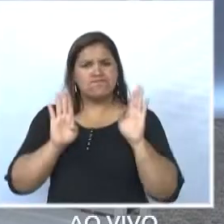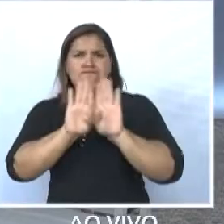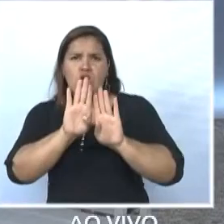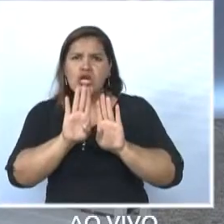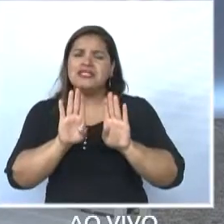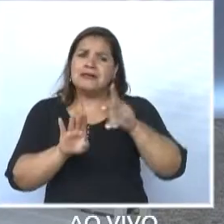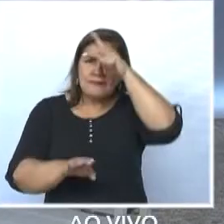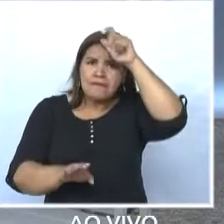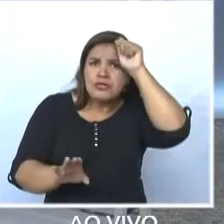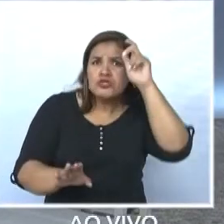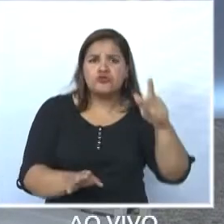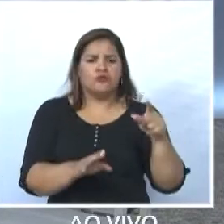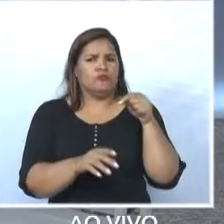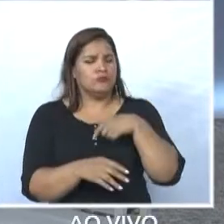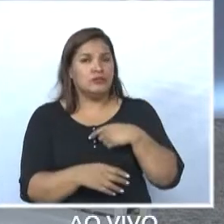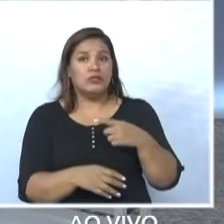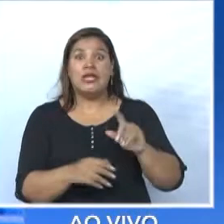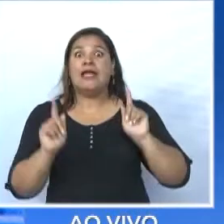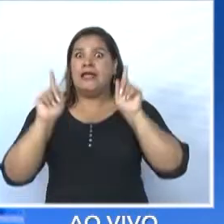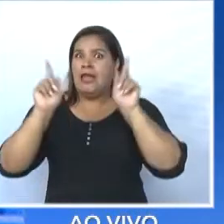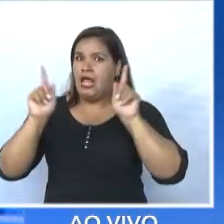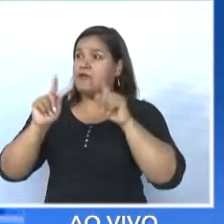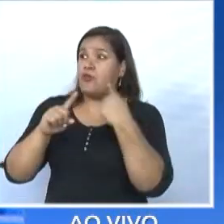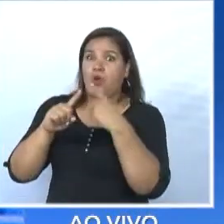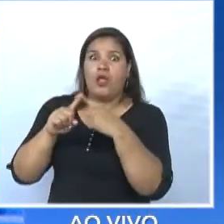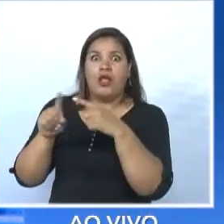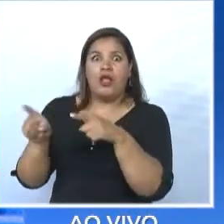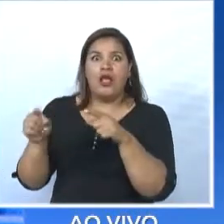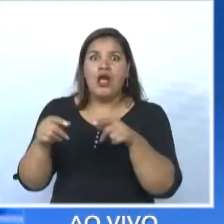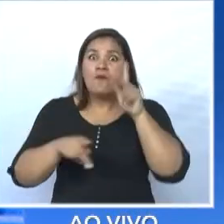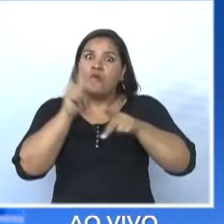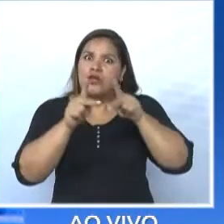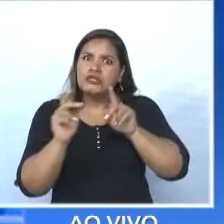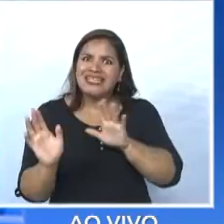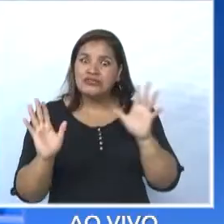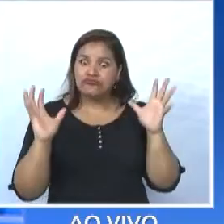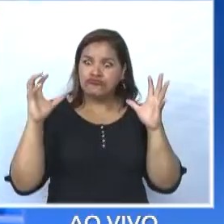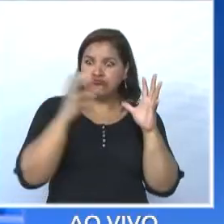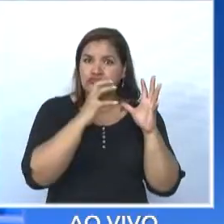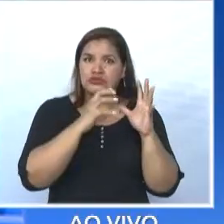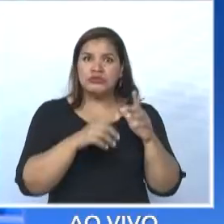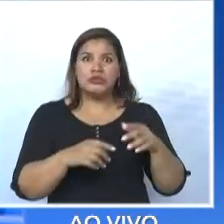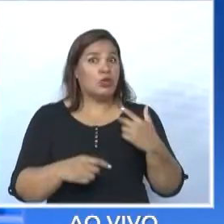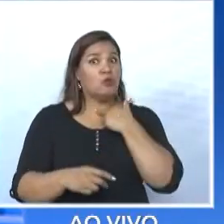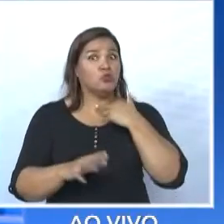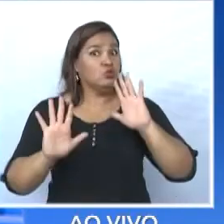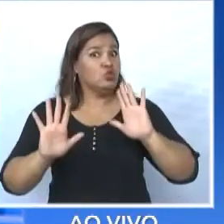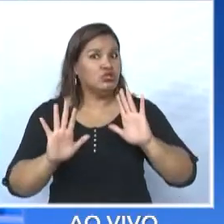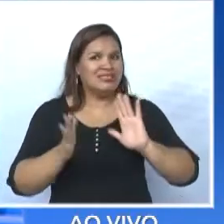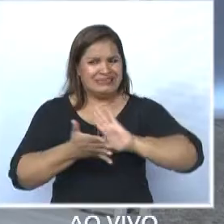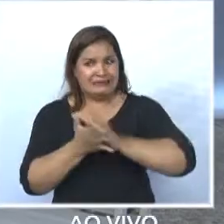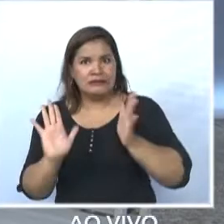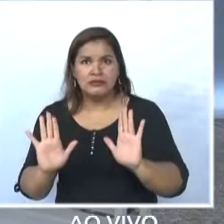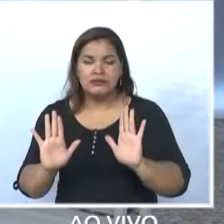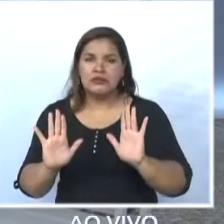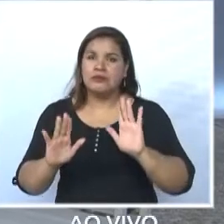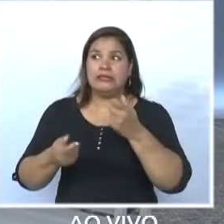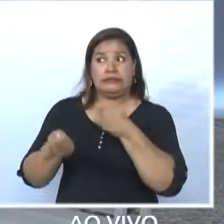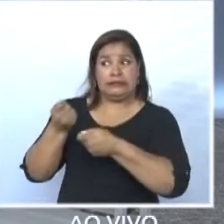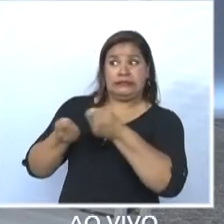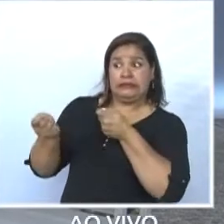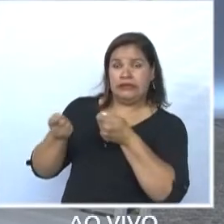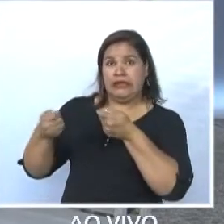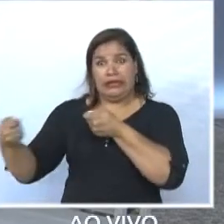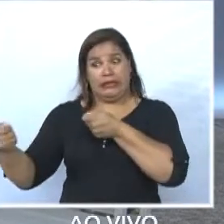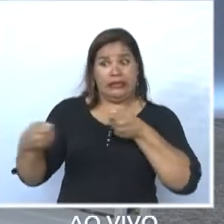porta greve dos servidores eu pus porque eles estavam querendo estragar e fazer coisa que não podia dentro da prefeitura. Mas demorou essa negociação. Perfeito. Nós tínhamos